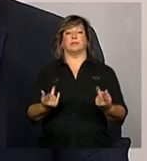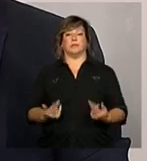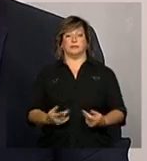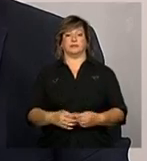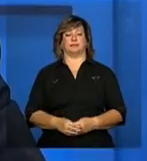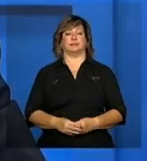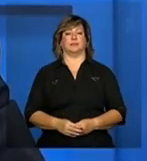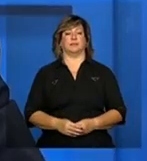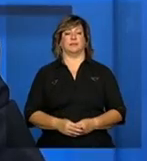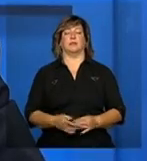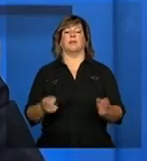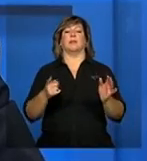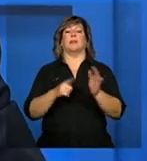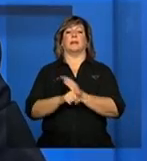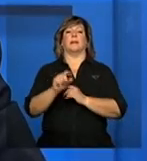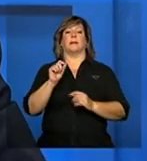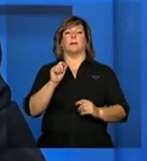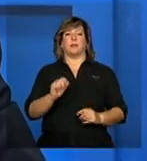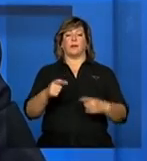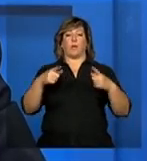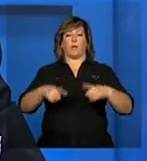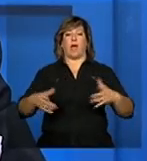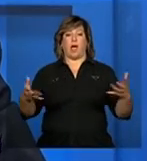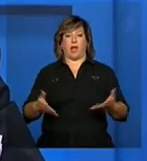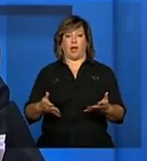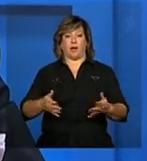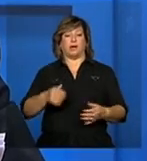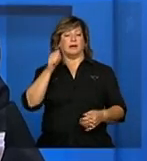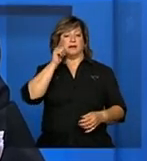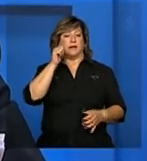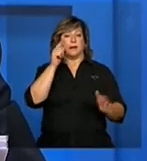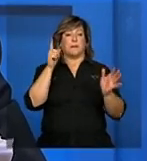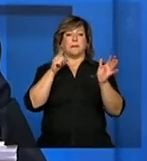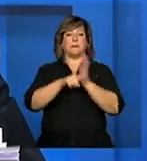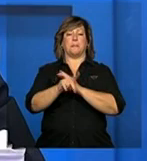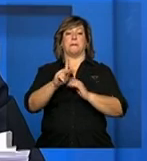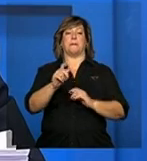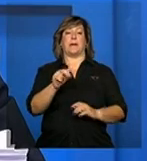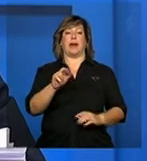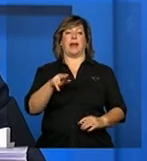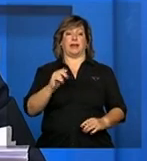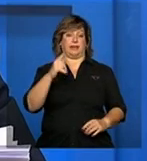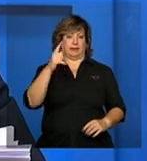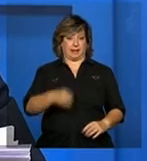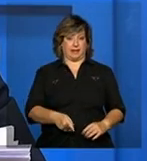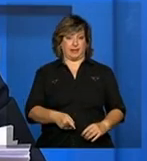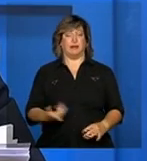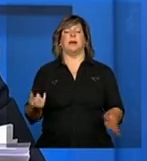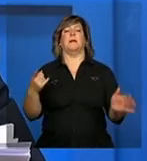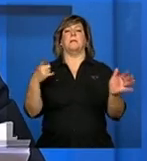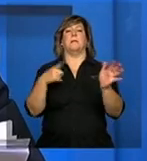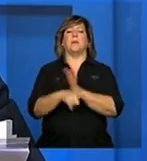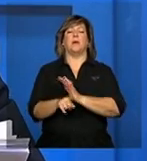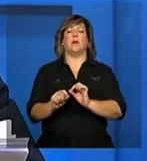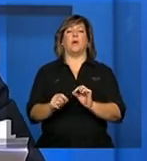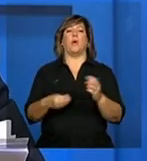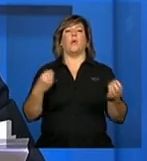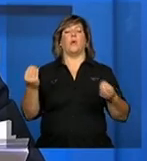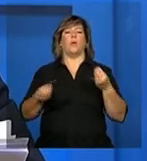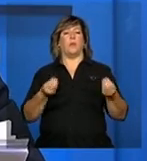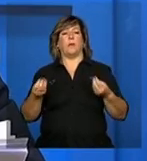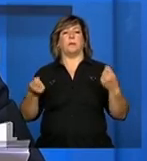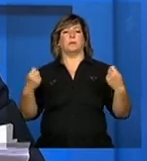pergunta de Clessio de Fabiani do município de Sulina Paraná como devo proceder uma vez que tenho